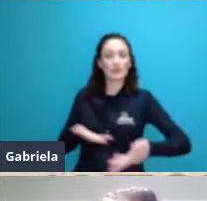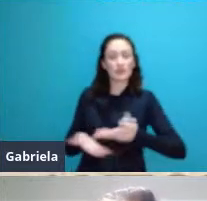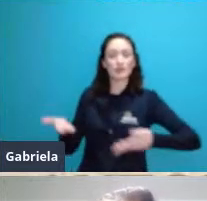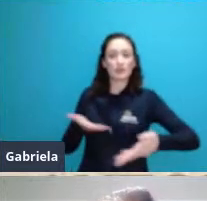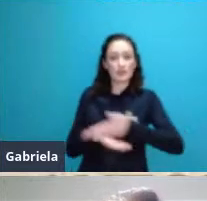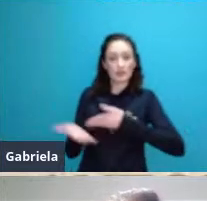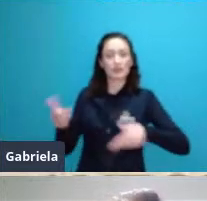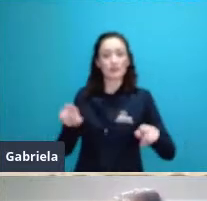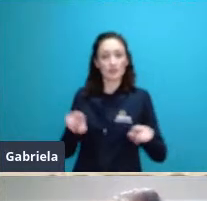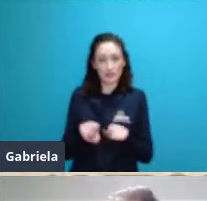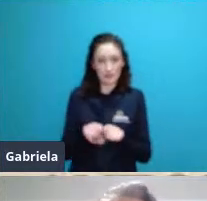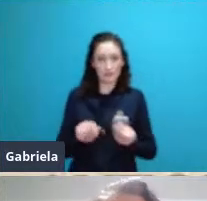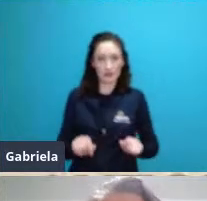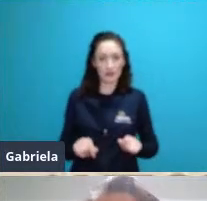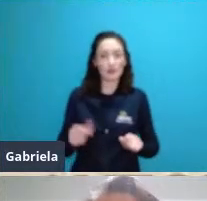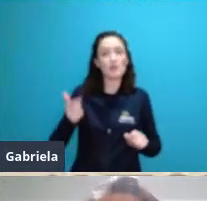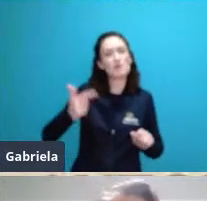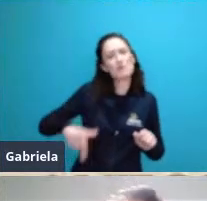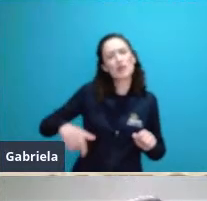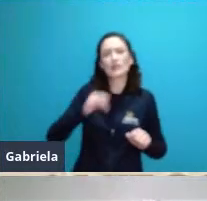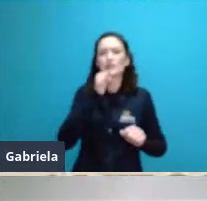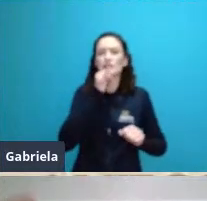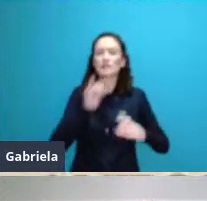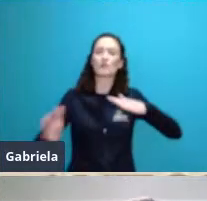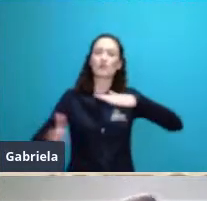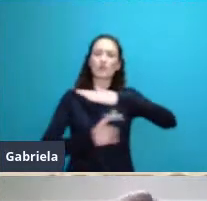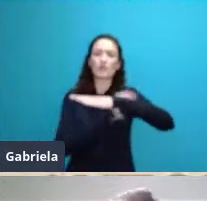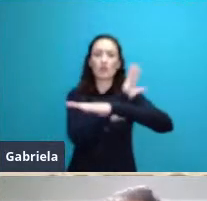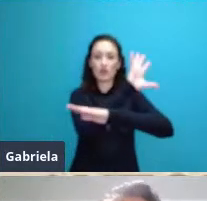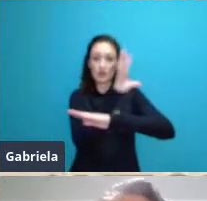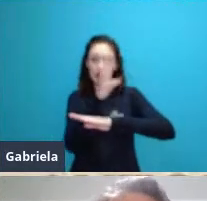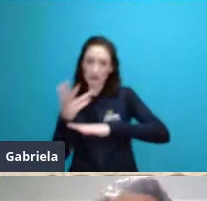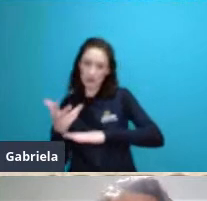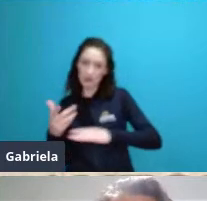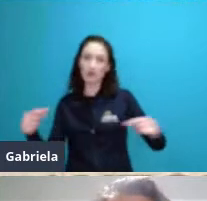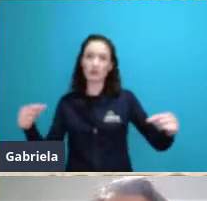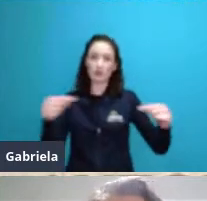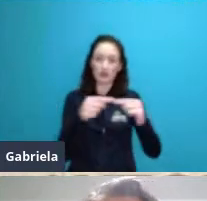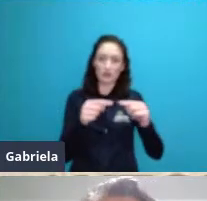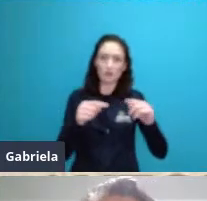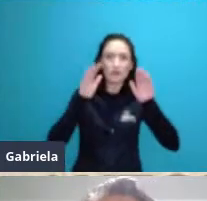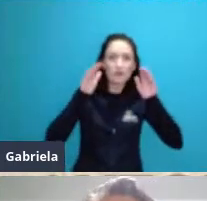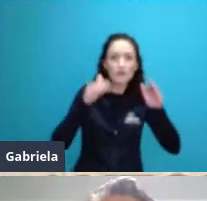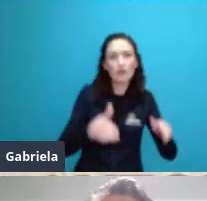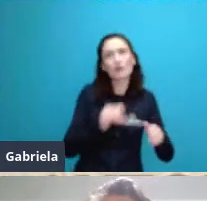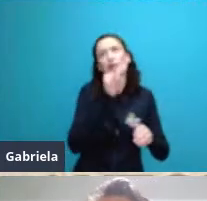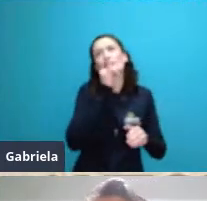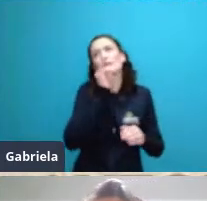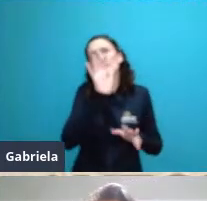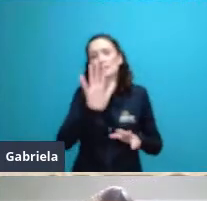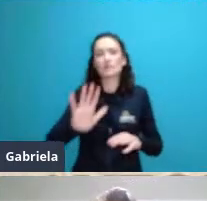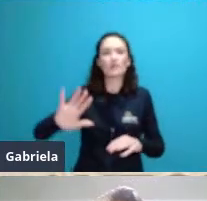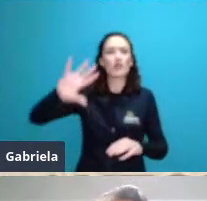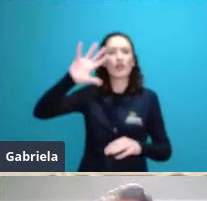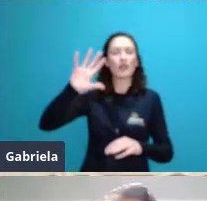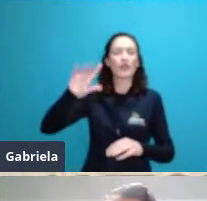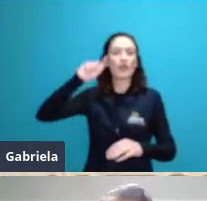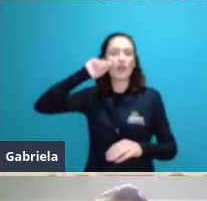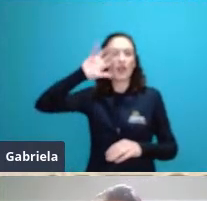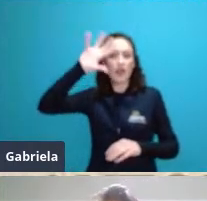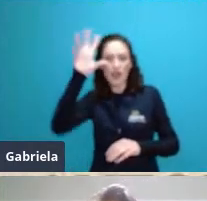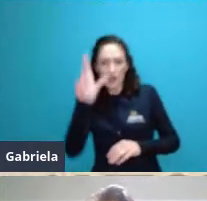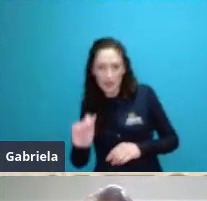unidade espacialmente mais restrita poderia ser uma parte da savana africana por exemplo que tem as diferentes